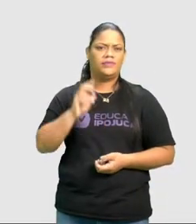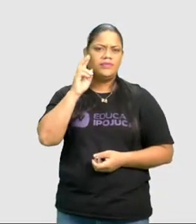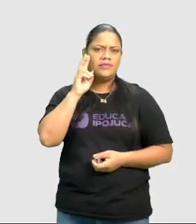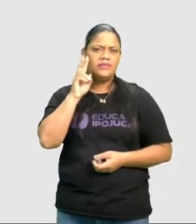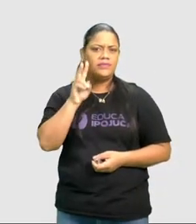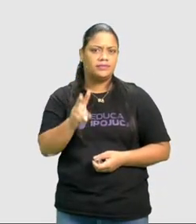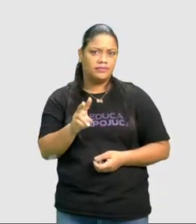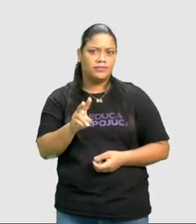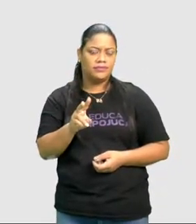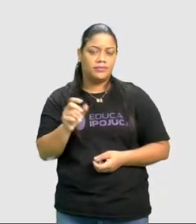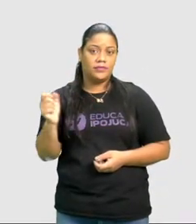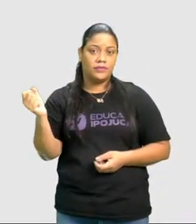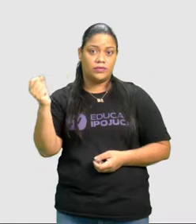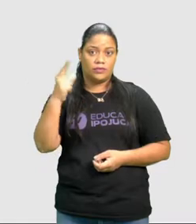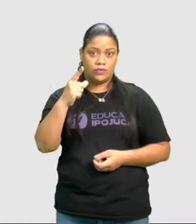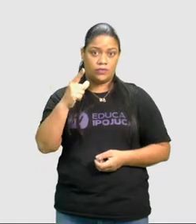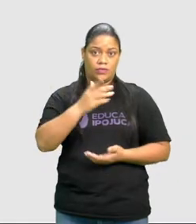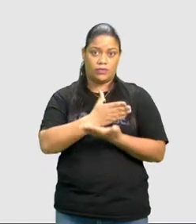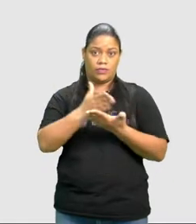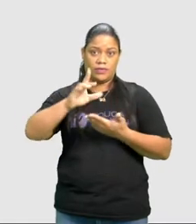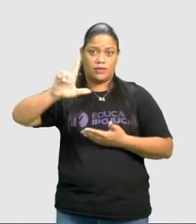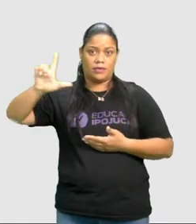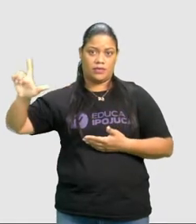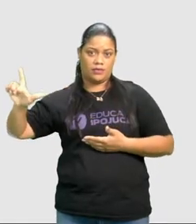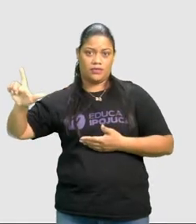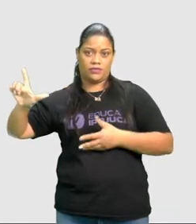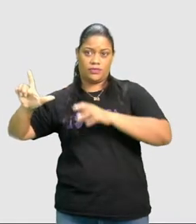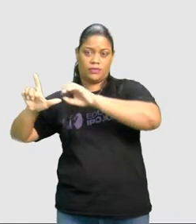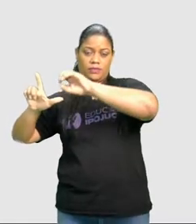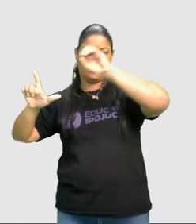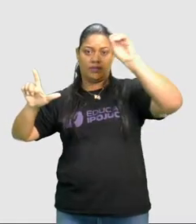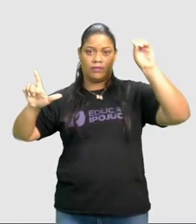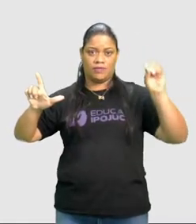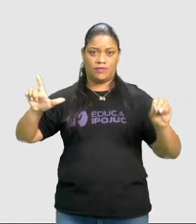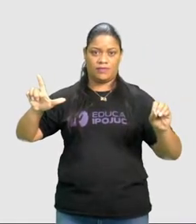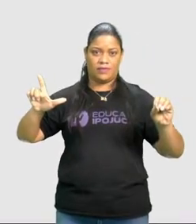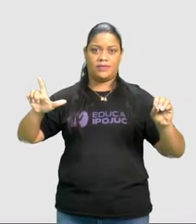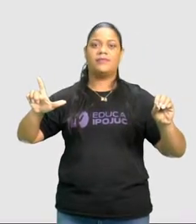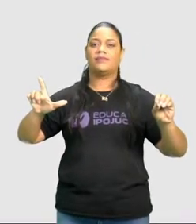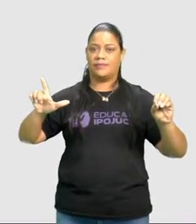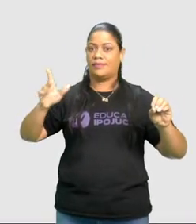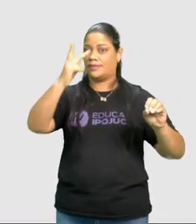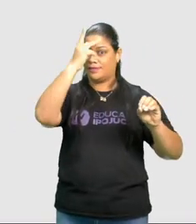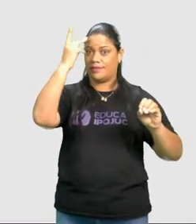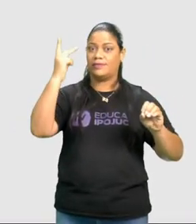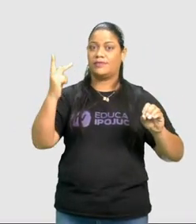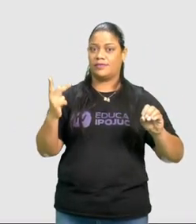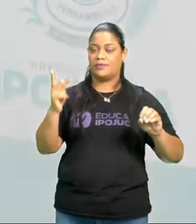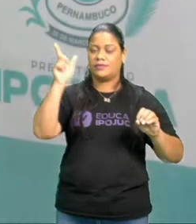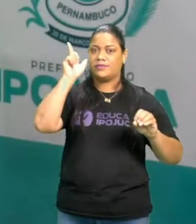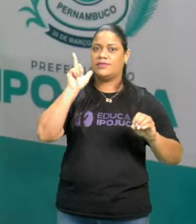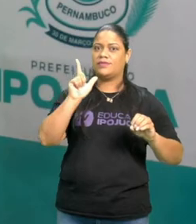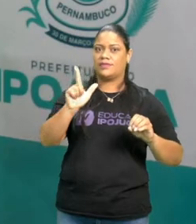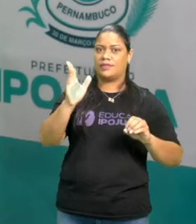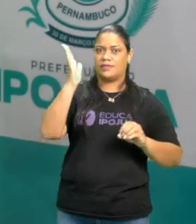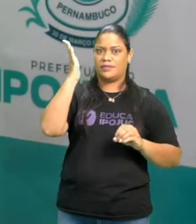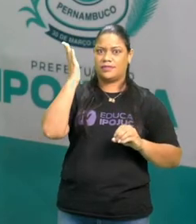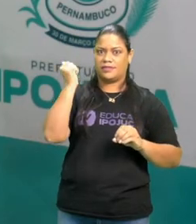Percebendo que o sol nasce do leste e se põe no oeste, as pessoas conseguem se